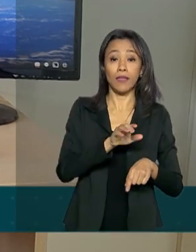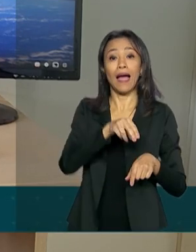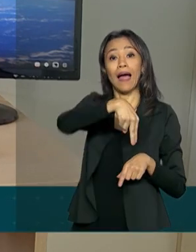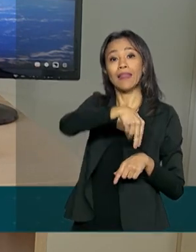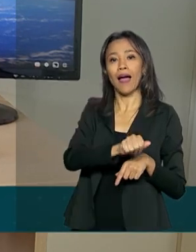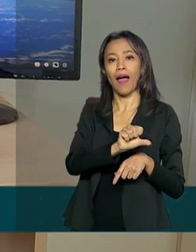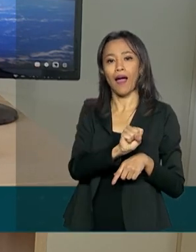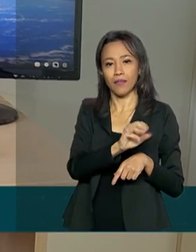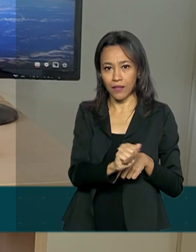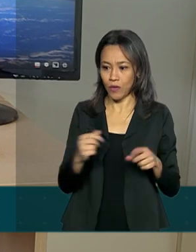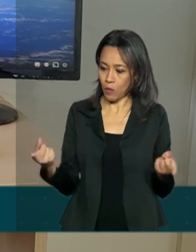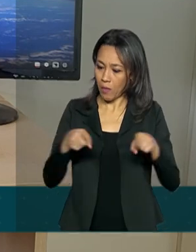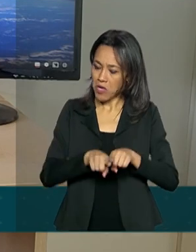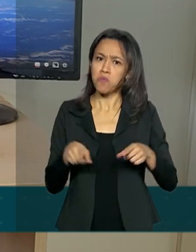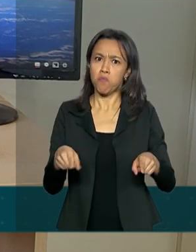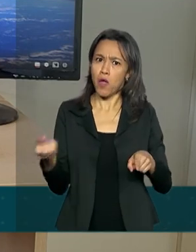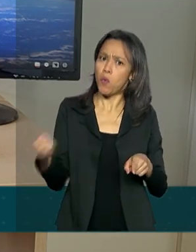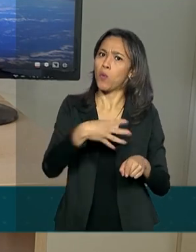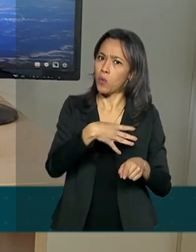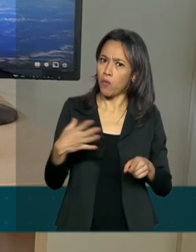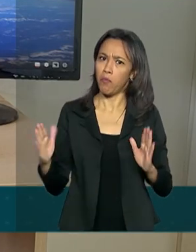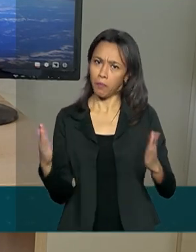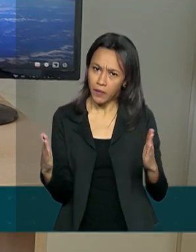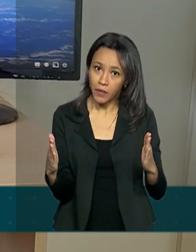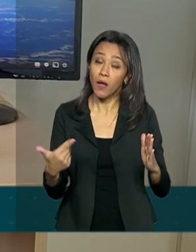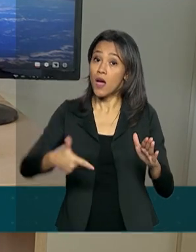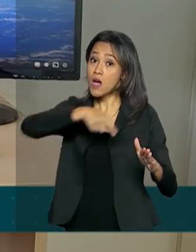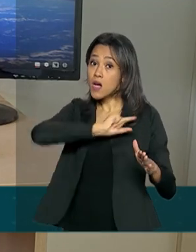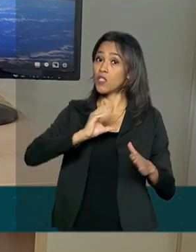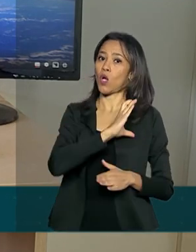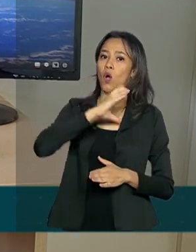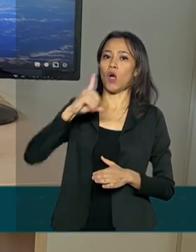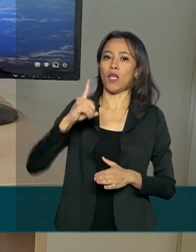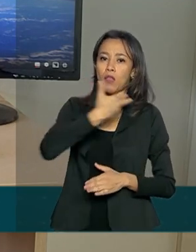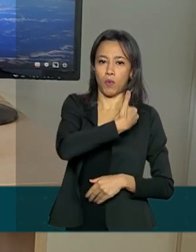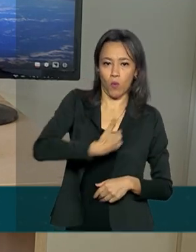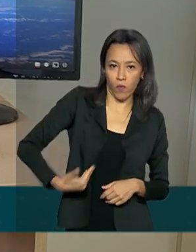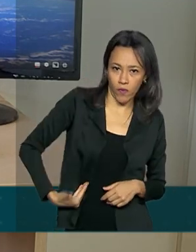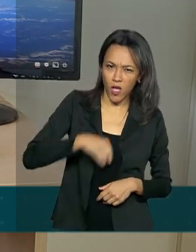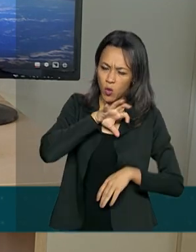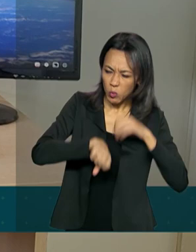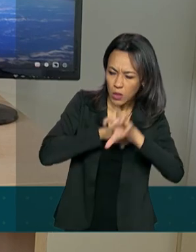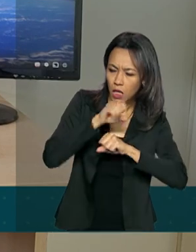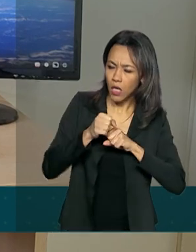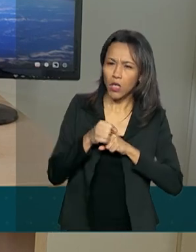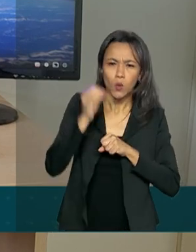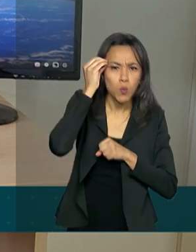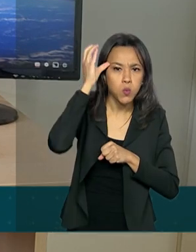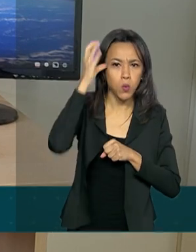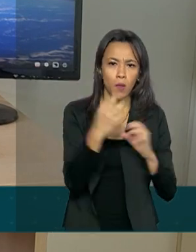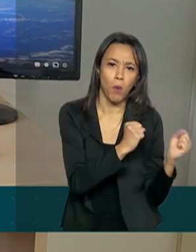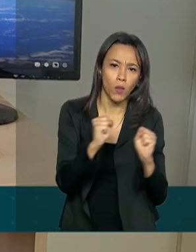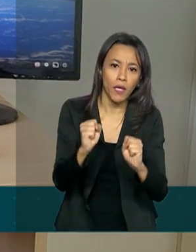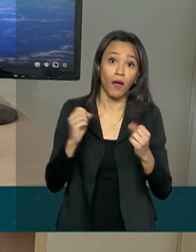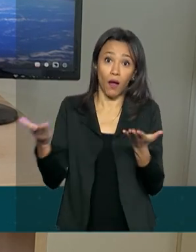nova era na exploração espacial. Antes coordenada por governos em busca de conhecimento e poder, a corrida espacial